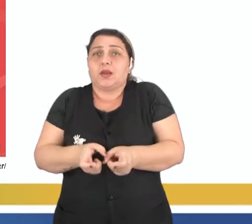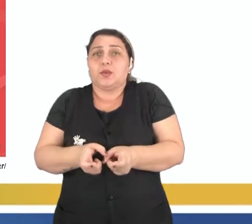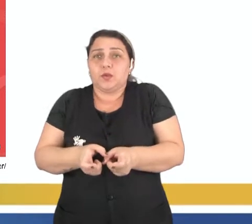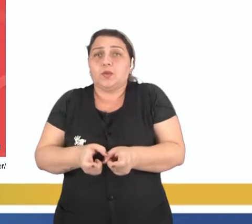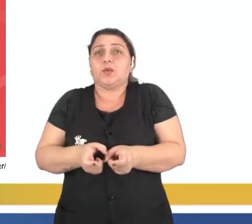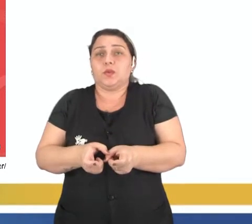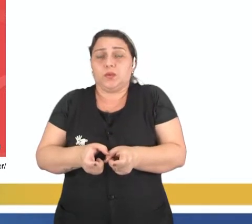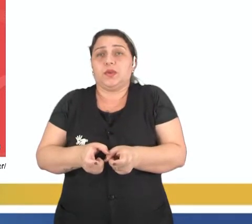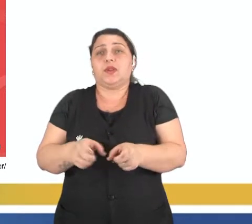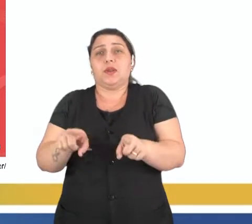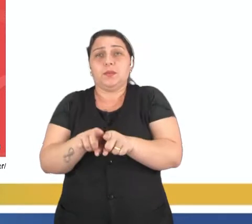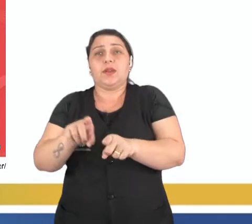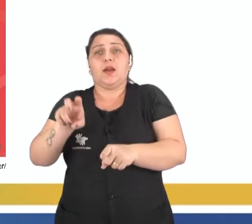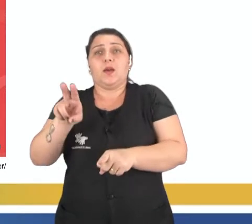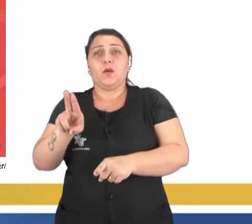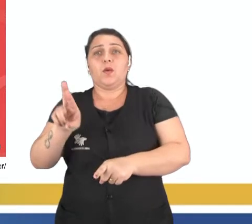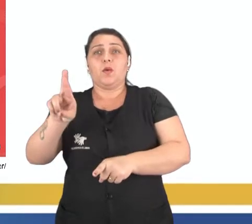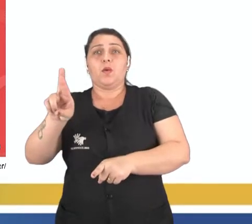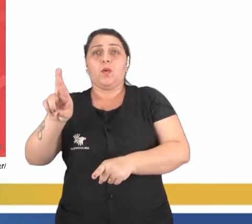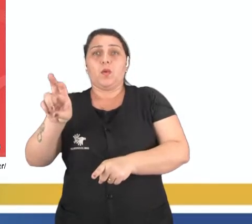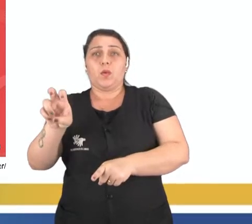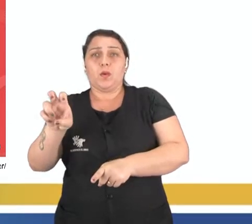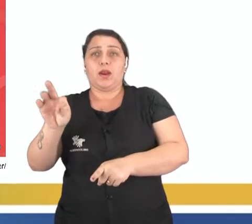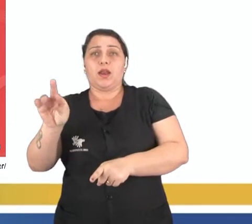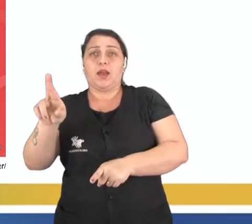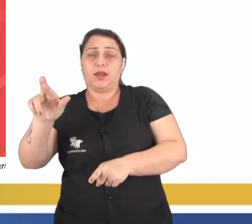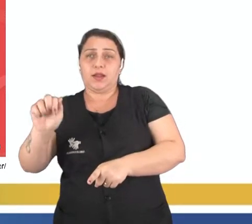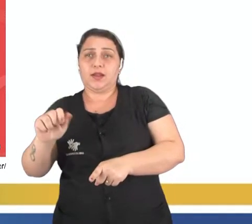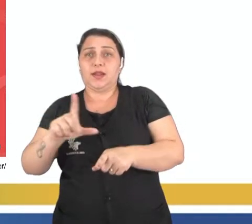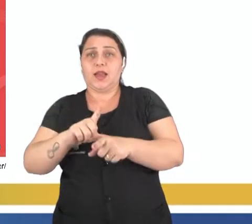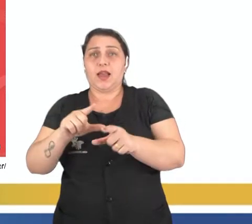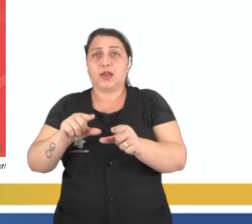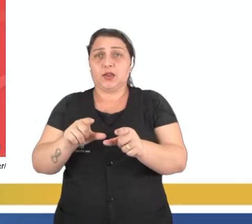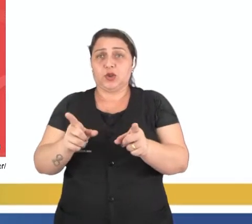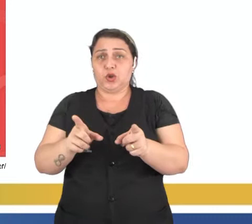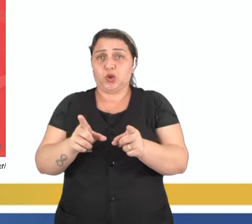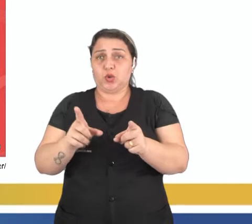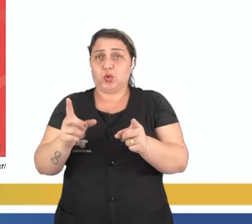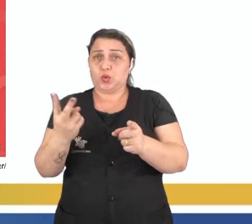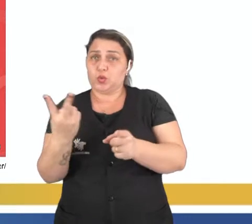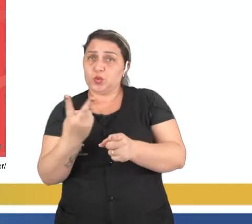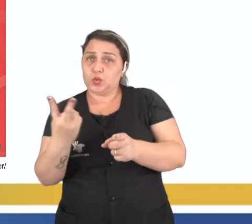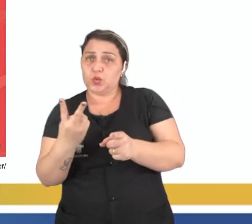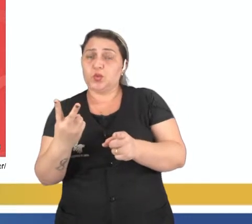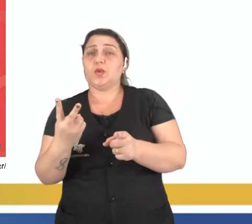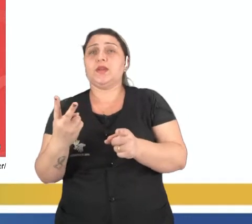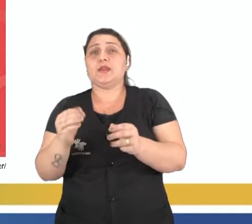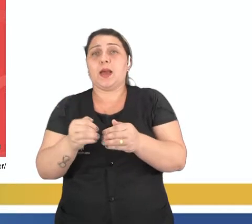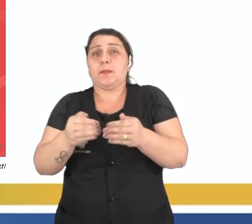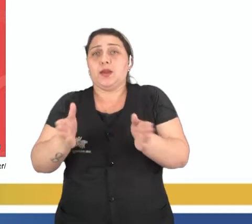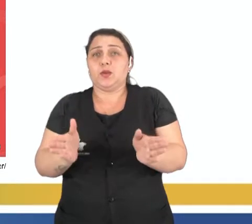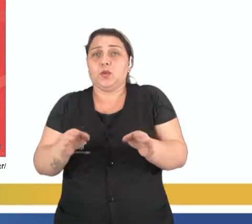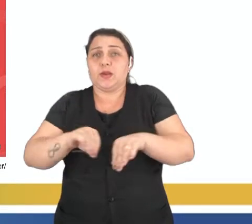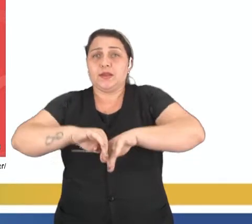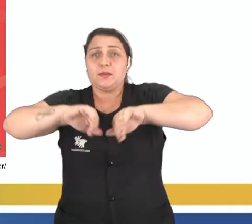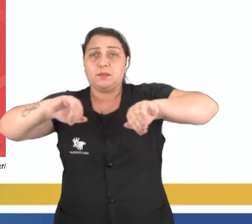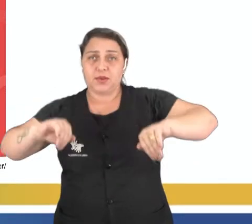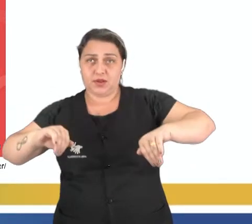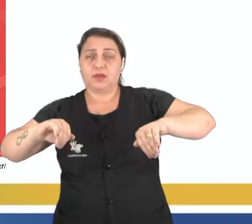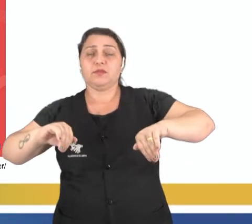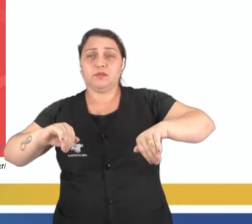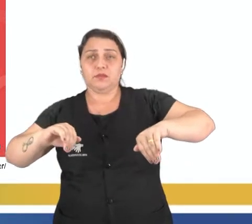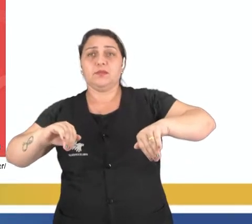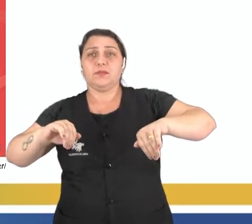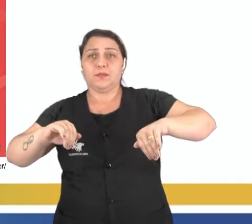e da uretra, tá? Lembrando que nós temos as duas aberturas separadas. No caso da mulher, nós temos uma abertura